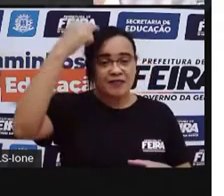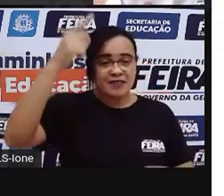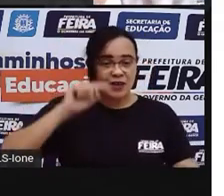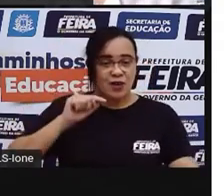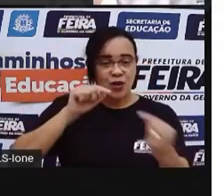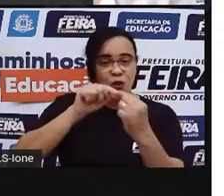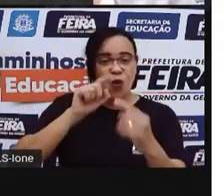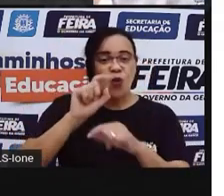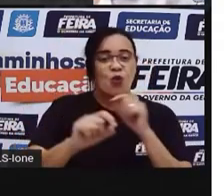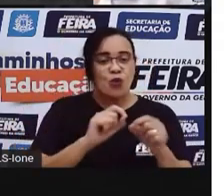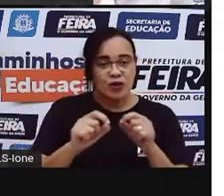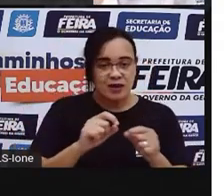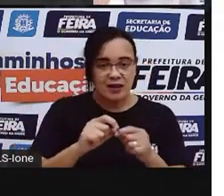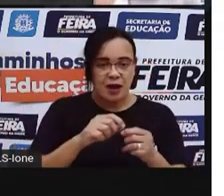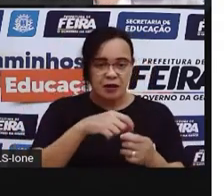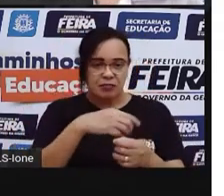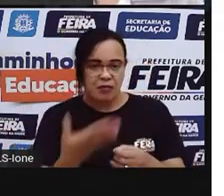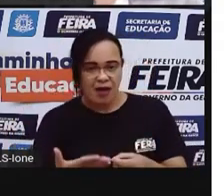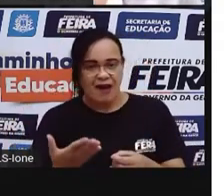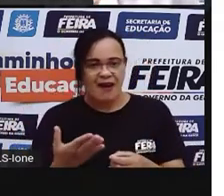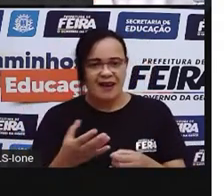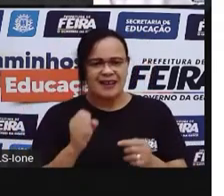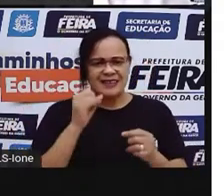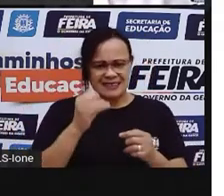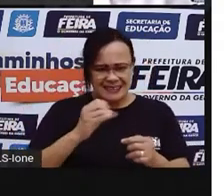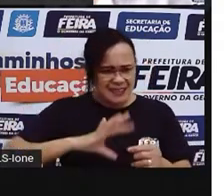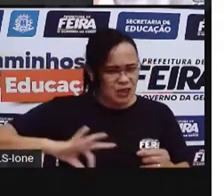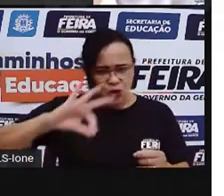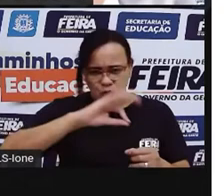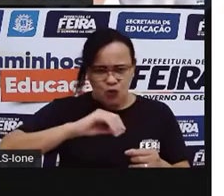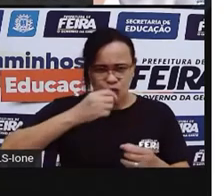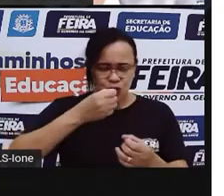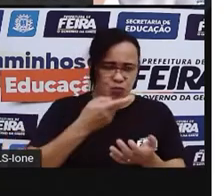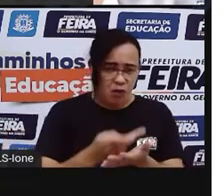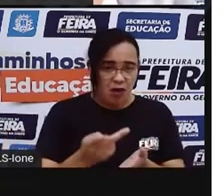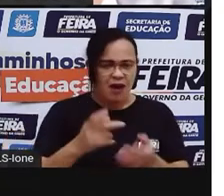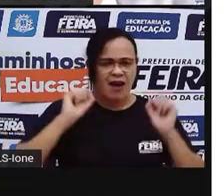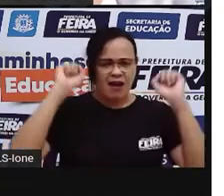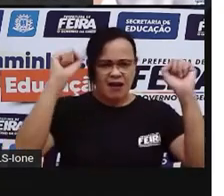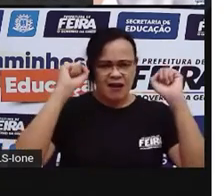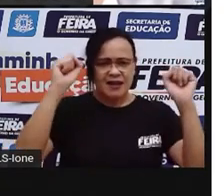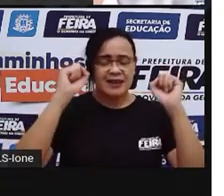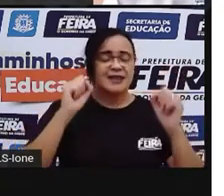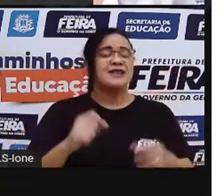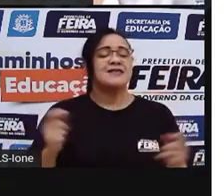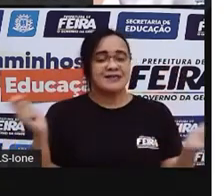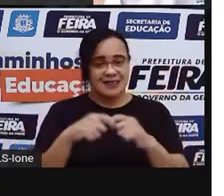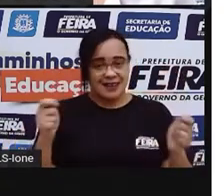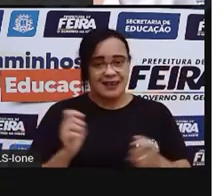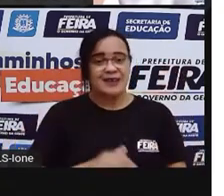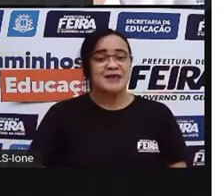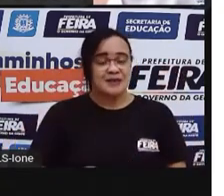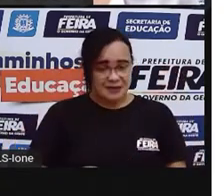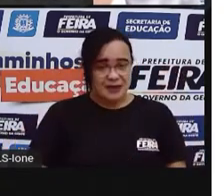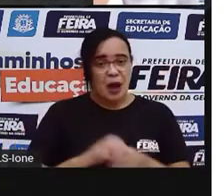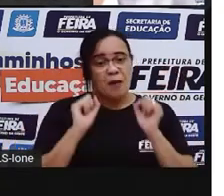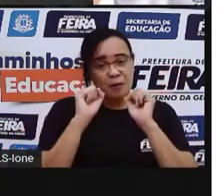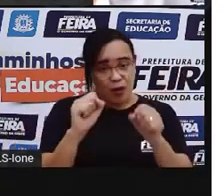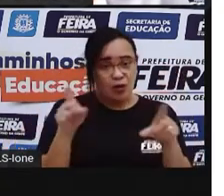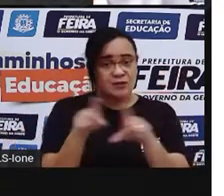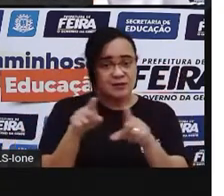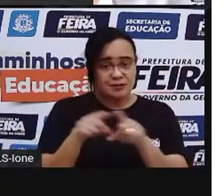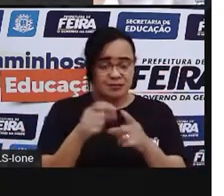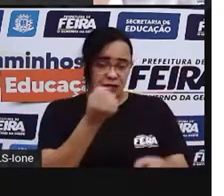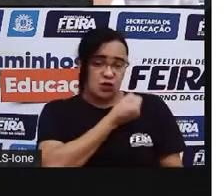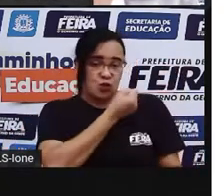derrubar o maior número de garrafas. Uma coisa que vocês podem fazer é colocar populações. Escrever inúmeras de